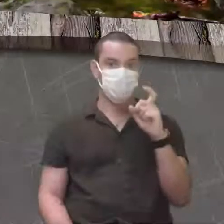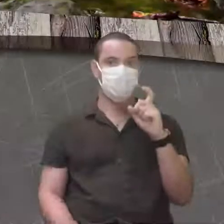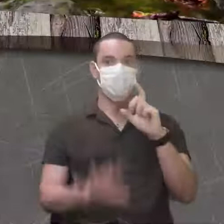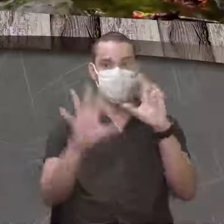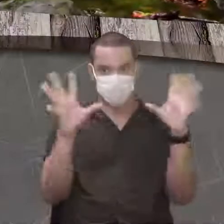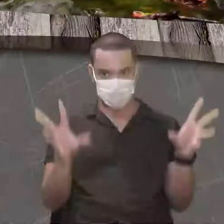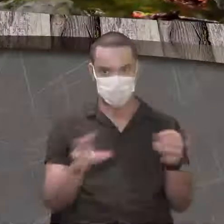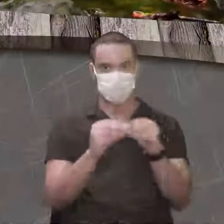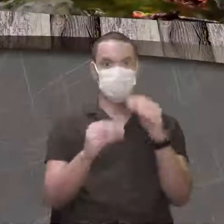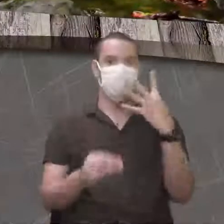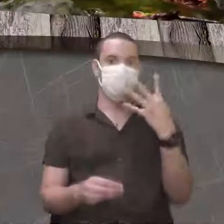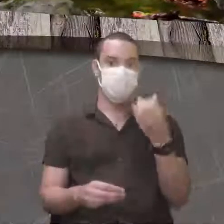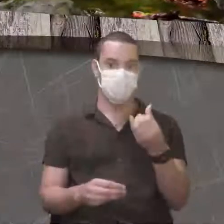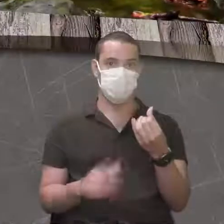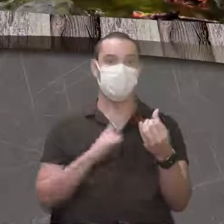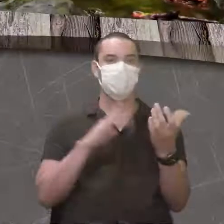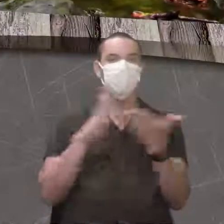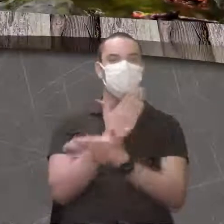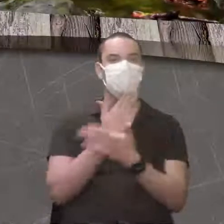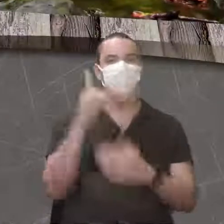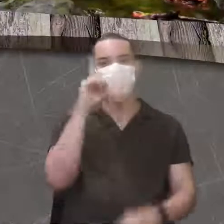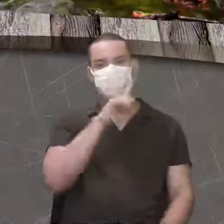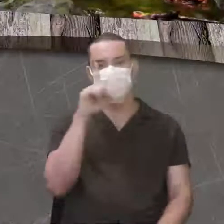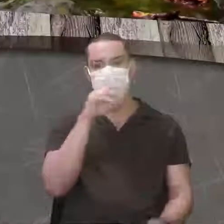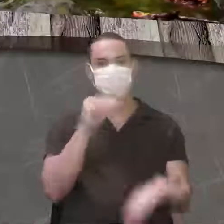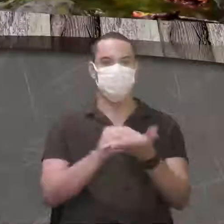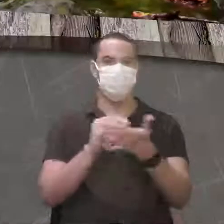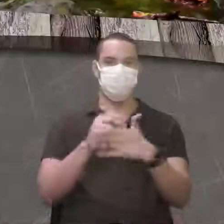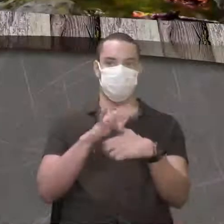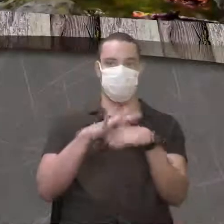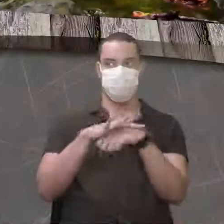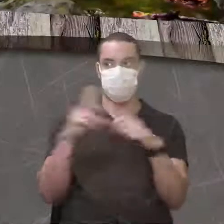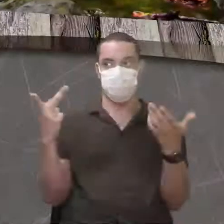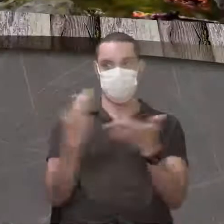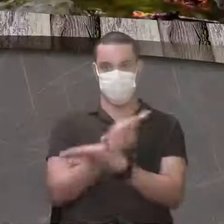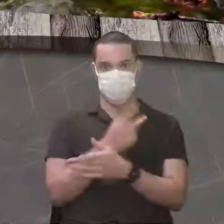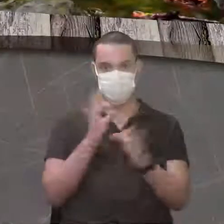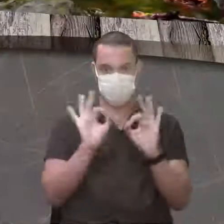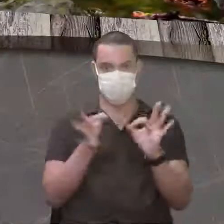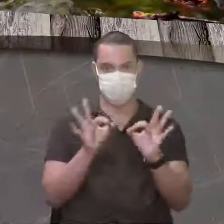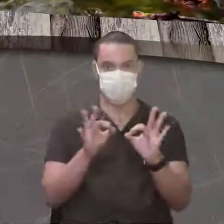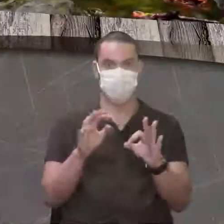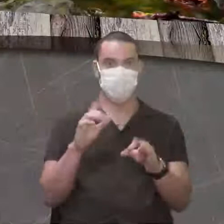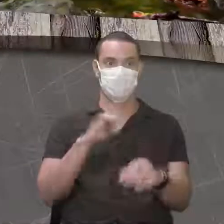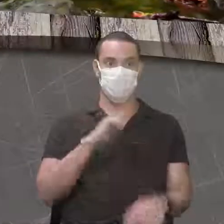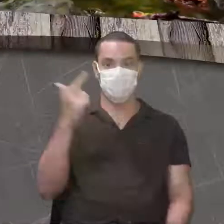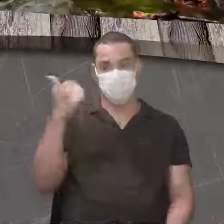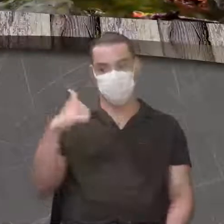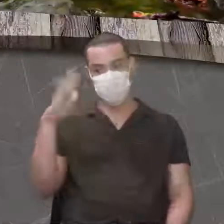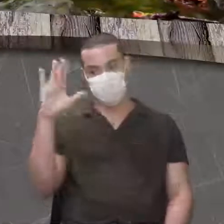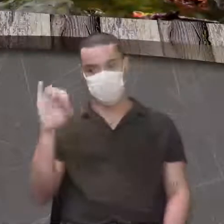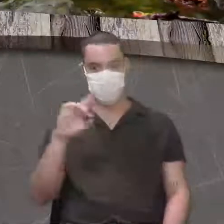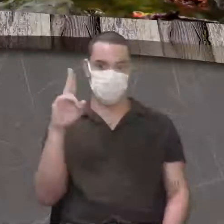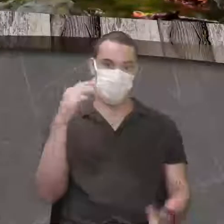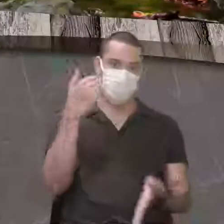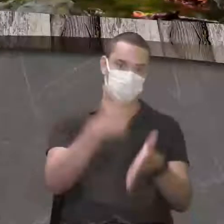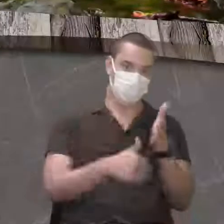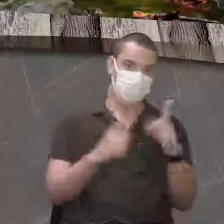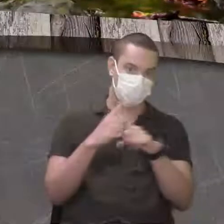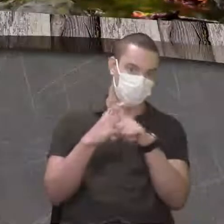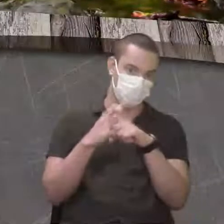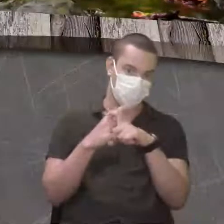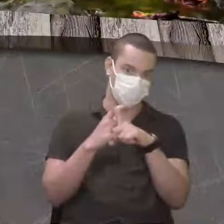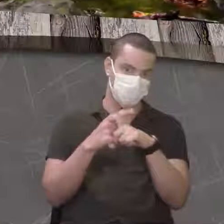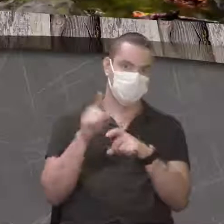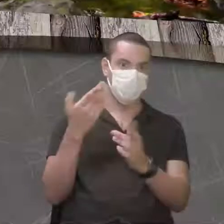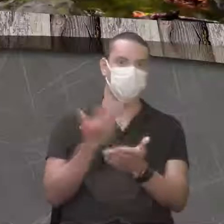E a gente falou que existem algumas deficiências, algumas anomalias, né? Algumas situações que vão acontecer que ele vai ter mais ou menos cromossomos.